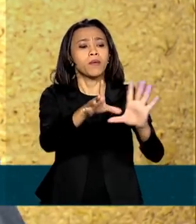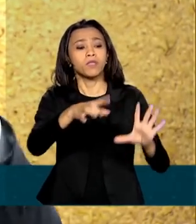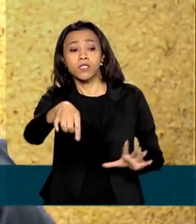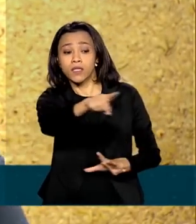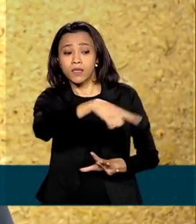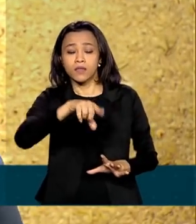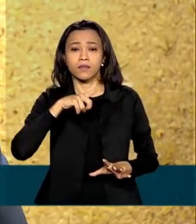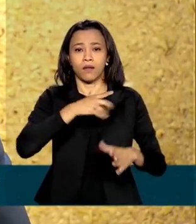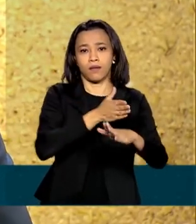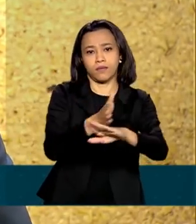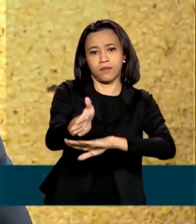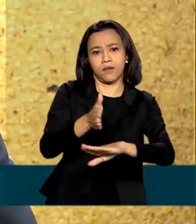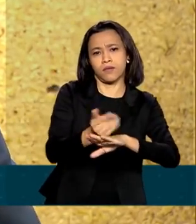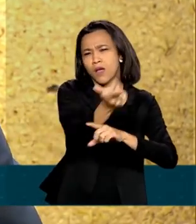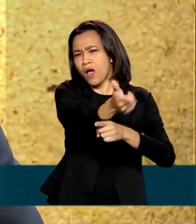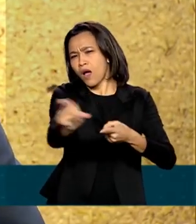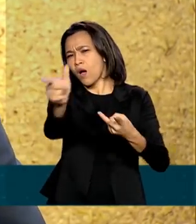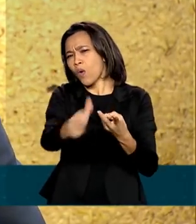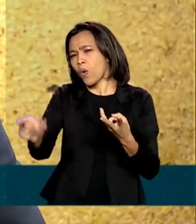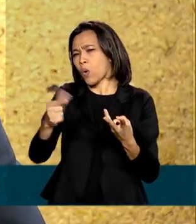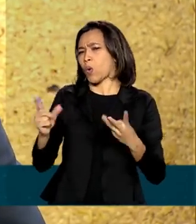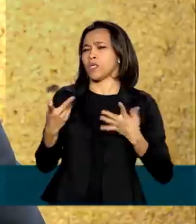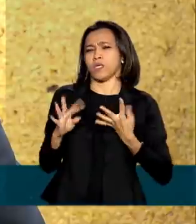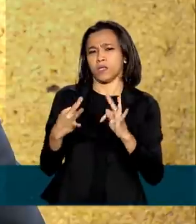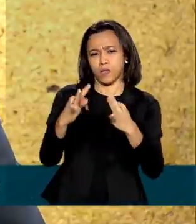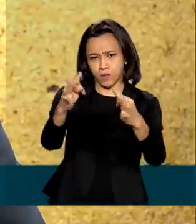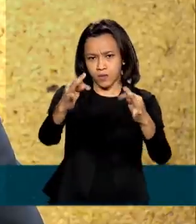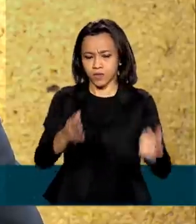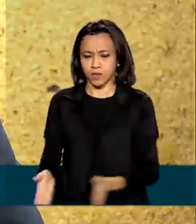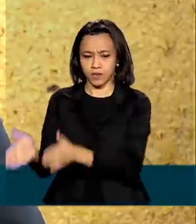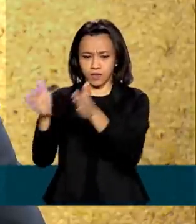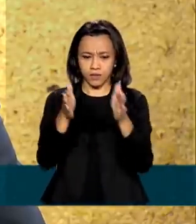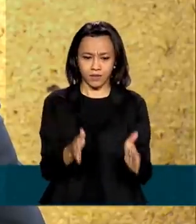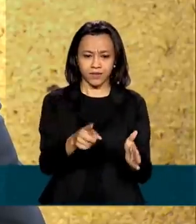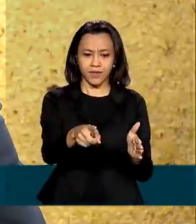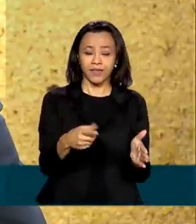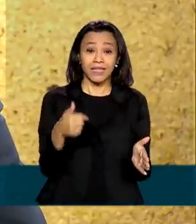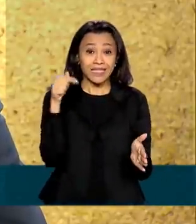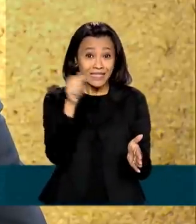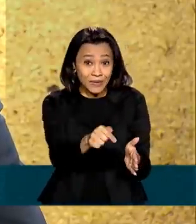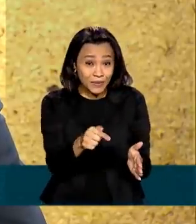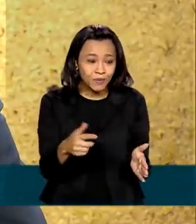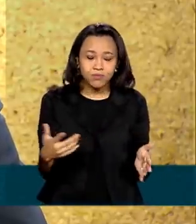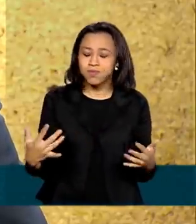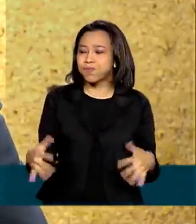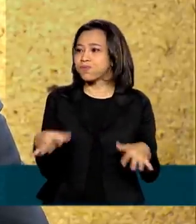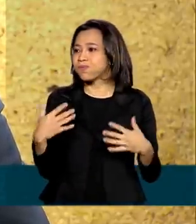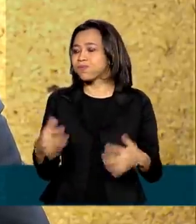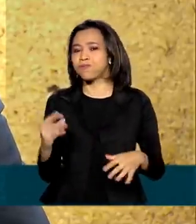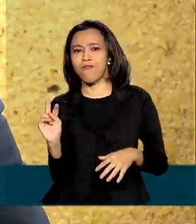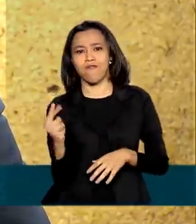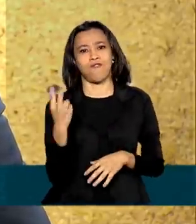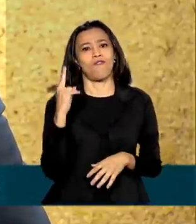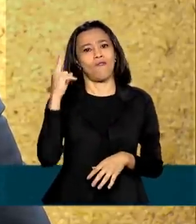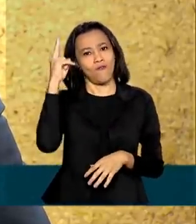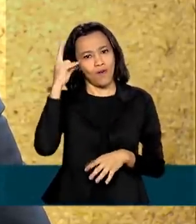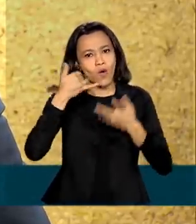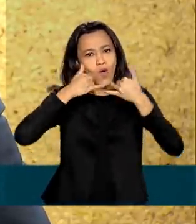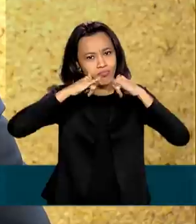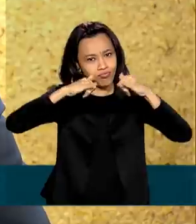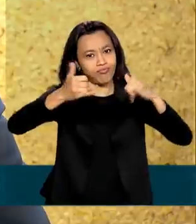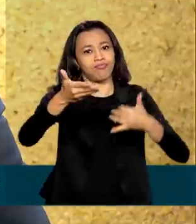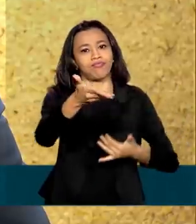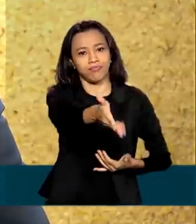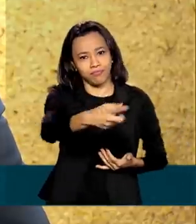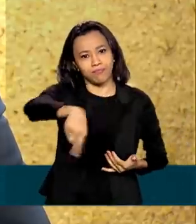tenha acesso a outras tecnologias. Realmente não tem preço isso para aquelas pessoas. E aí